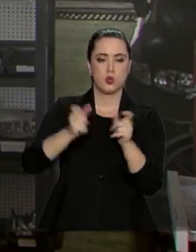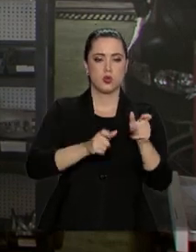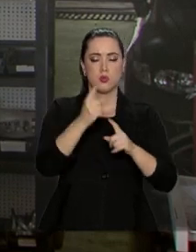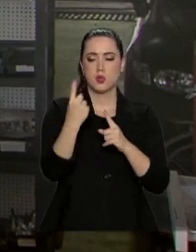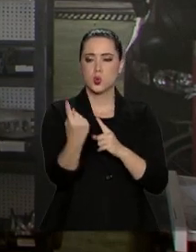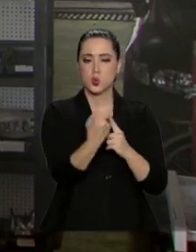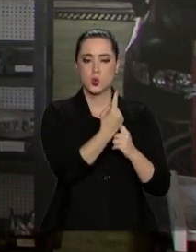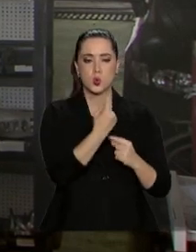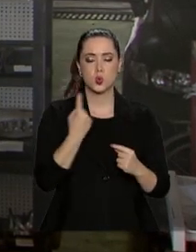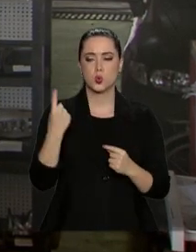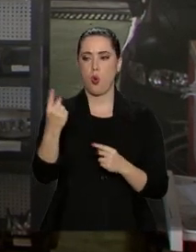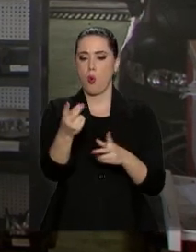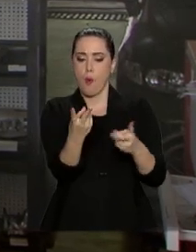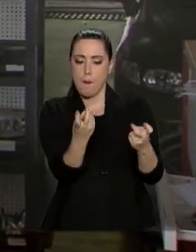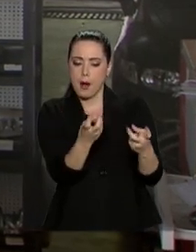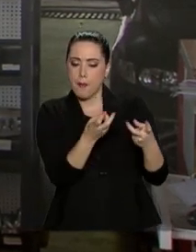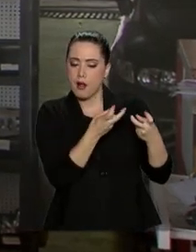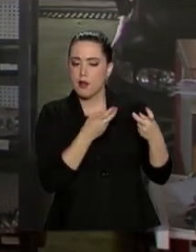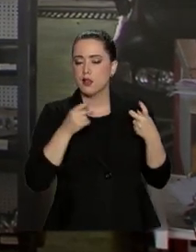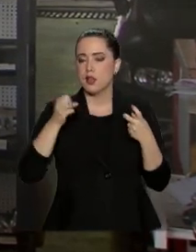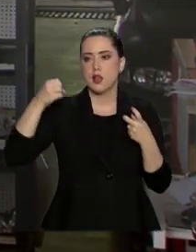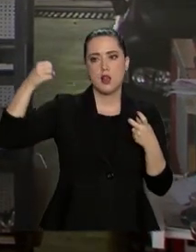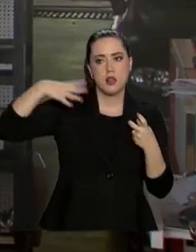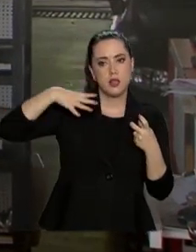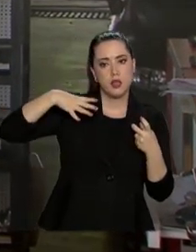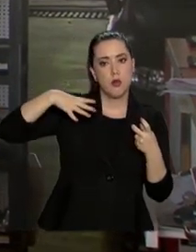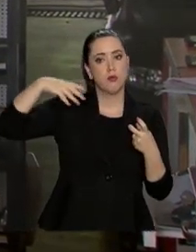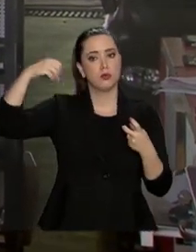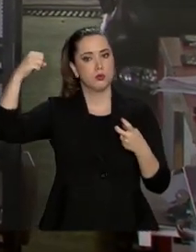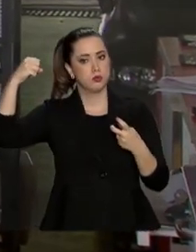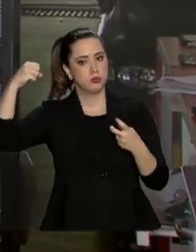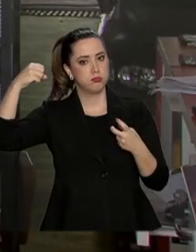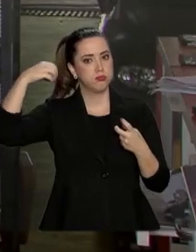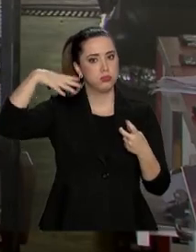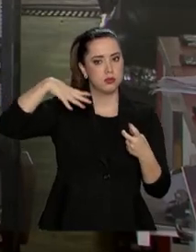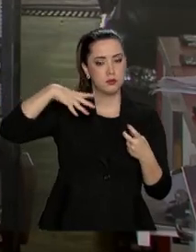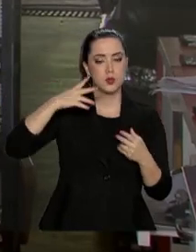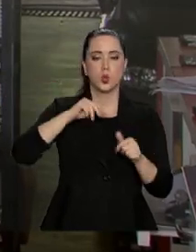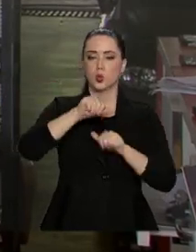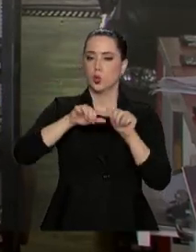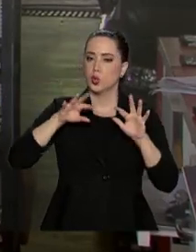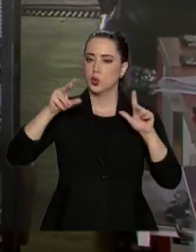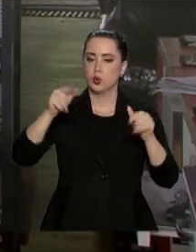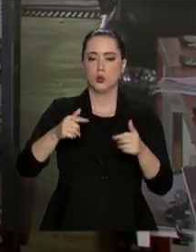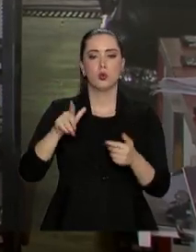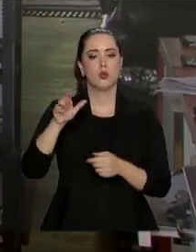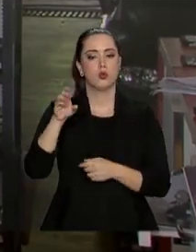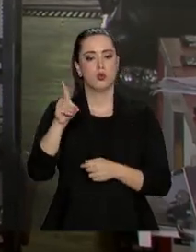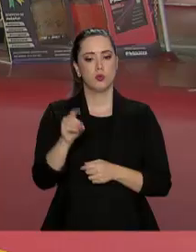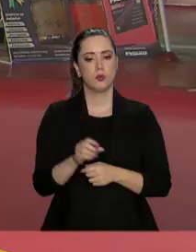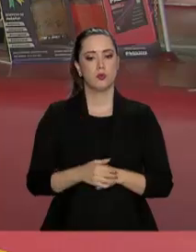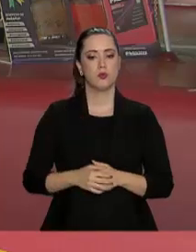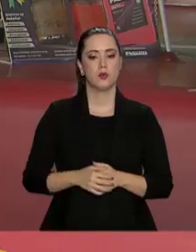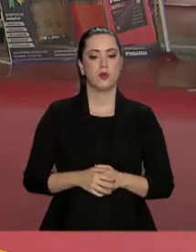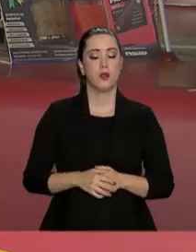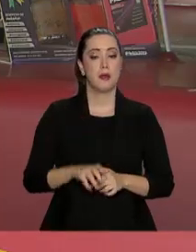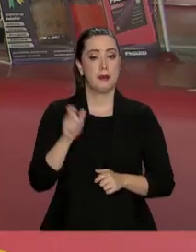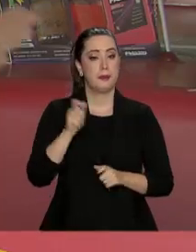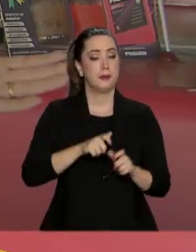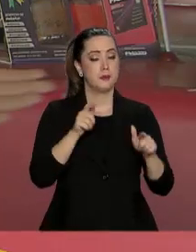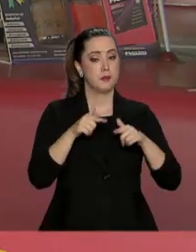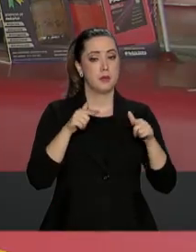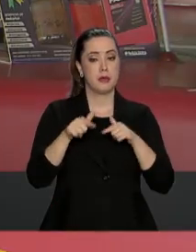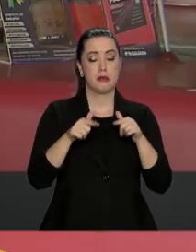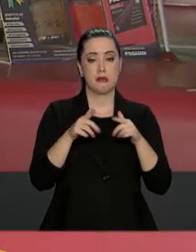colocou sensor de movimento, né, exatamente para economizar. E troquei as lâmpadas da oficina, tudo, lâmpada de LED. Para os pequenos